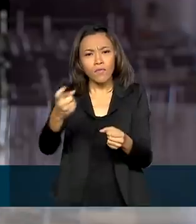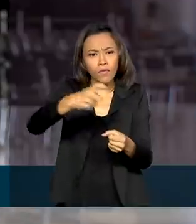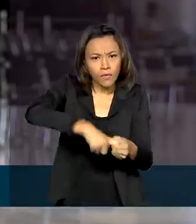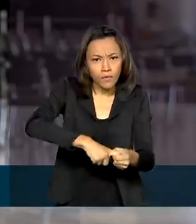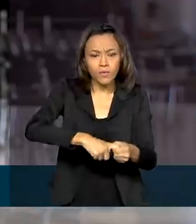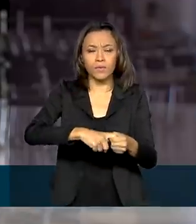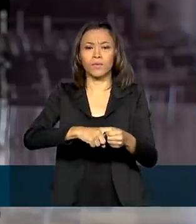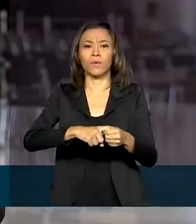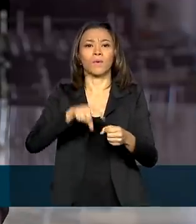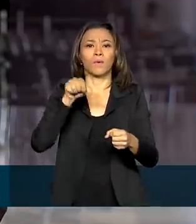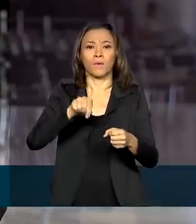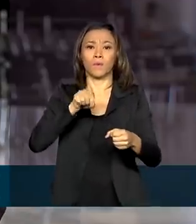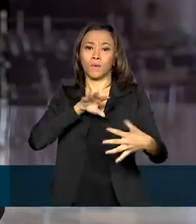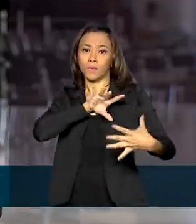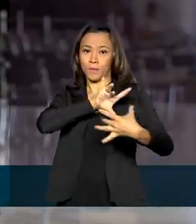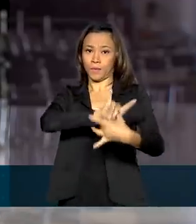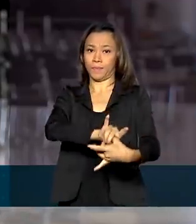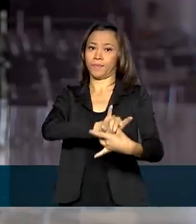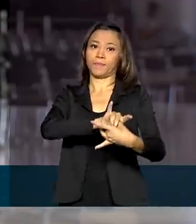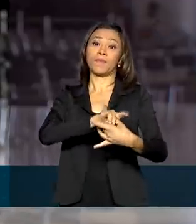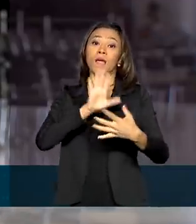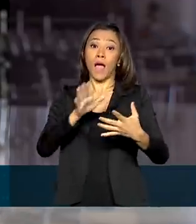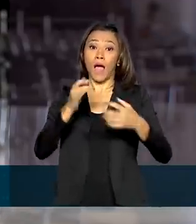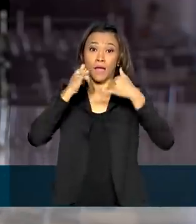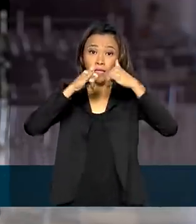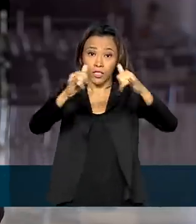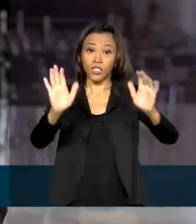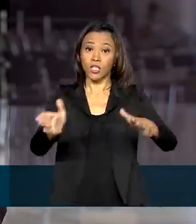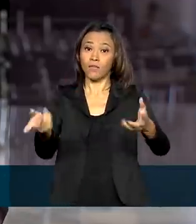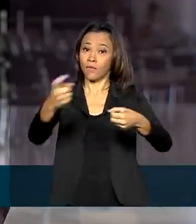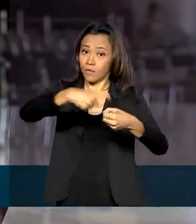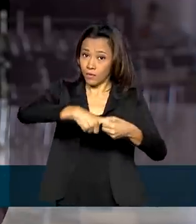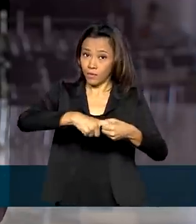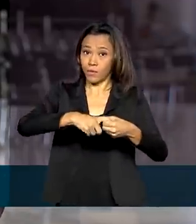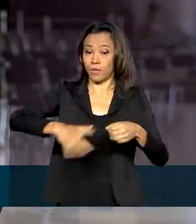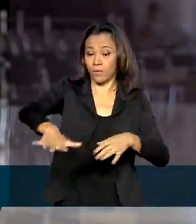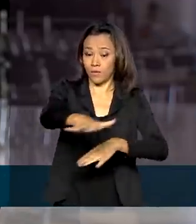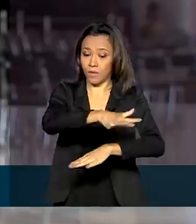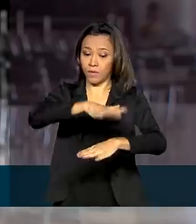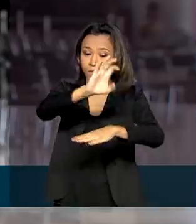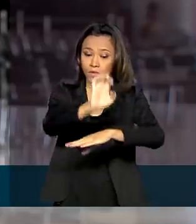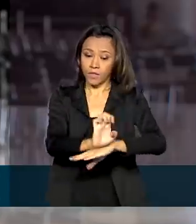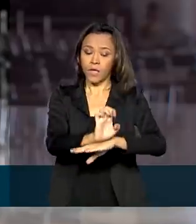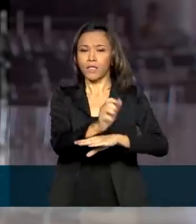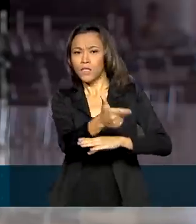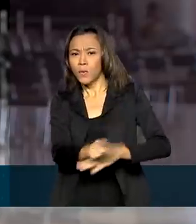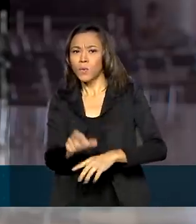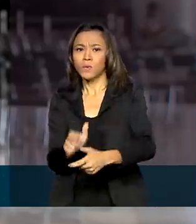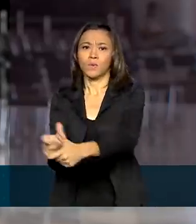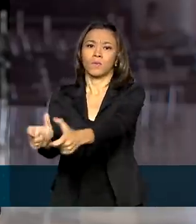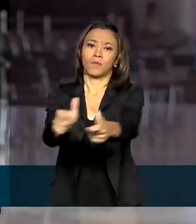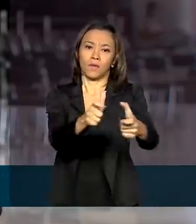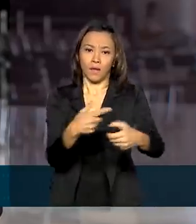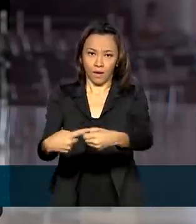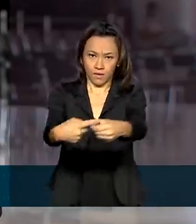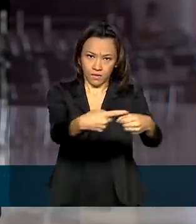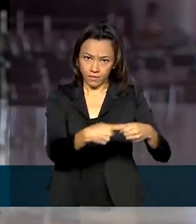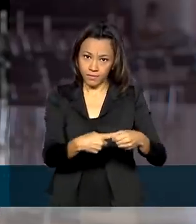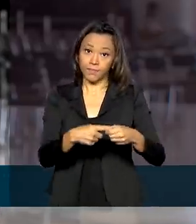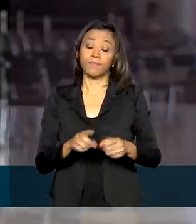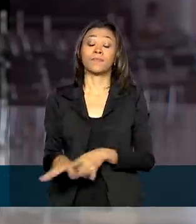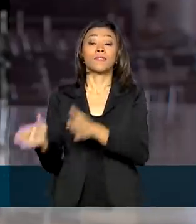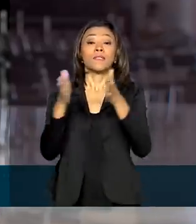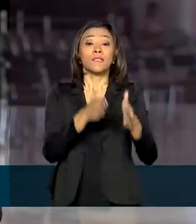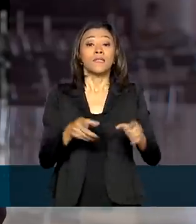sistema nacional. A energia já foi restabelecida embaixo da capital e outras localidades no estado. E além dos